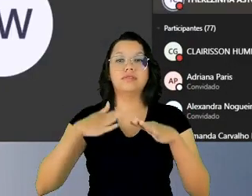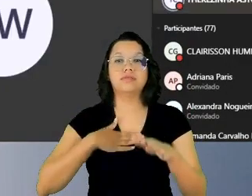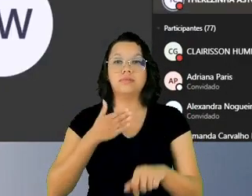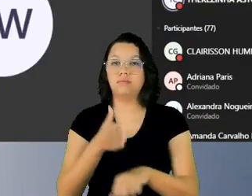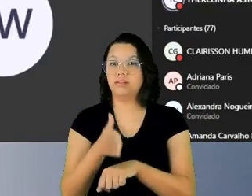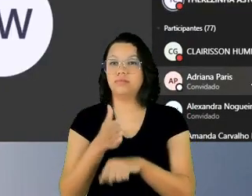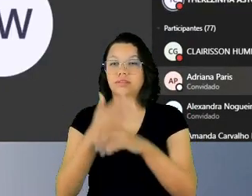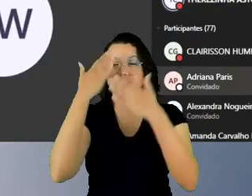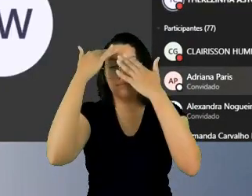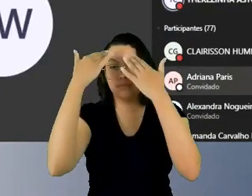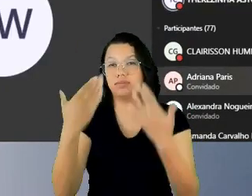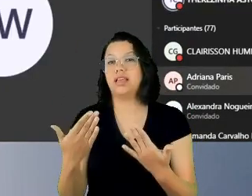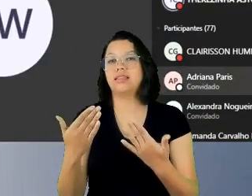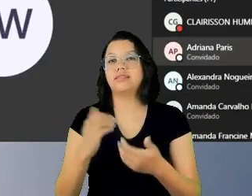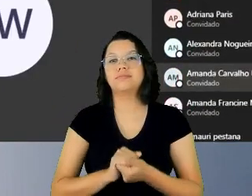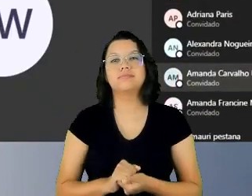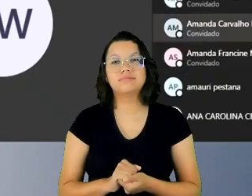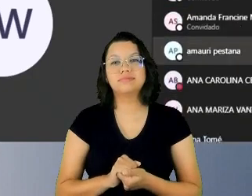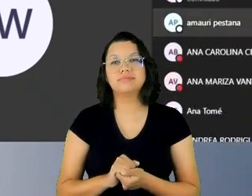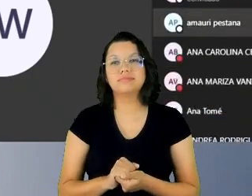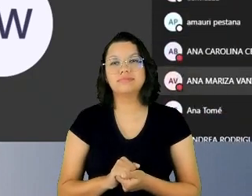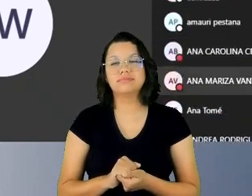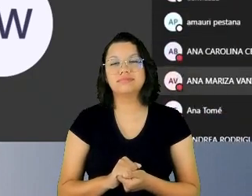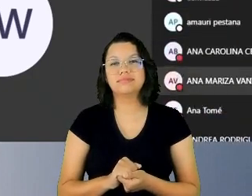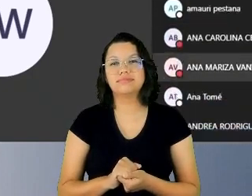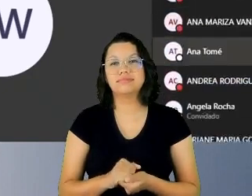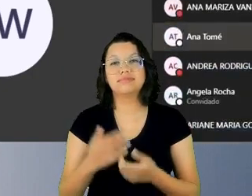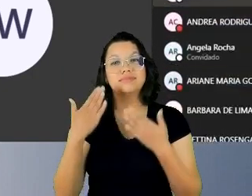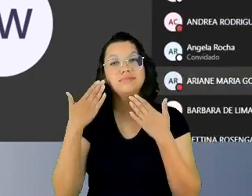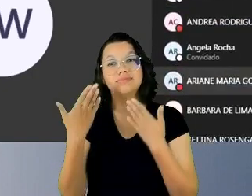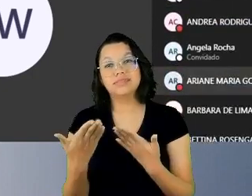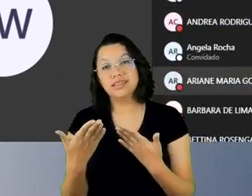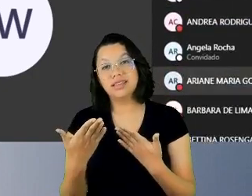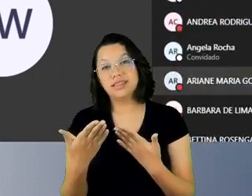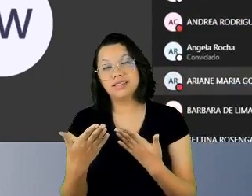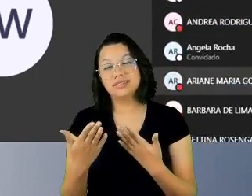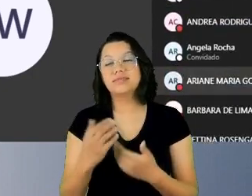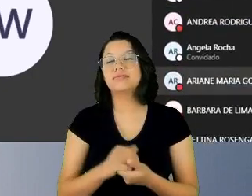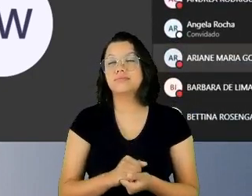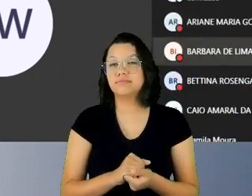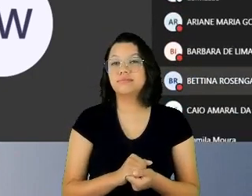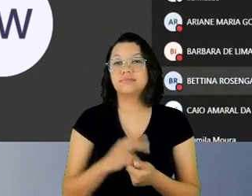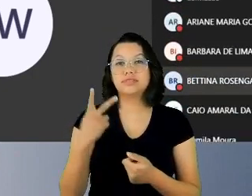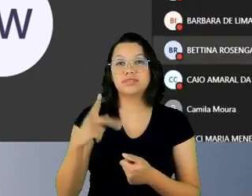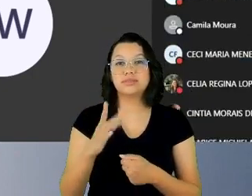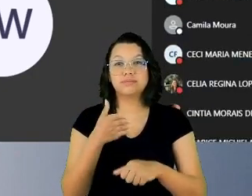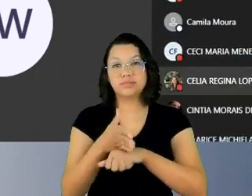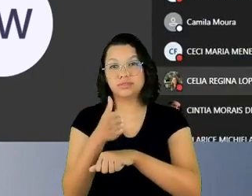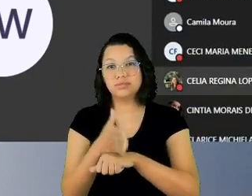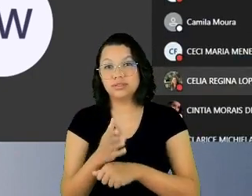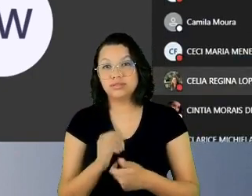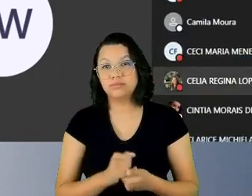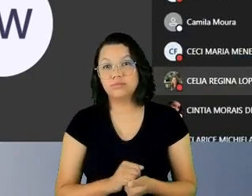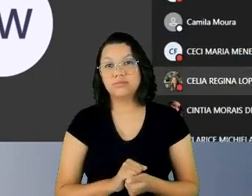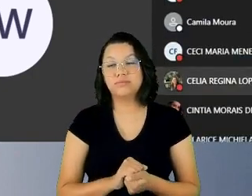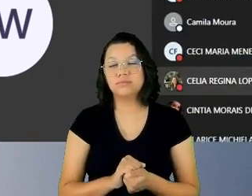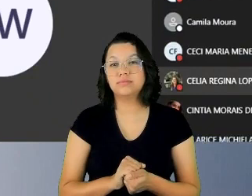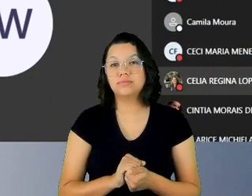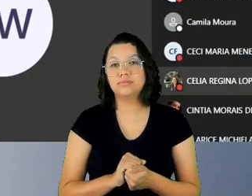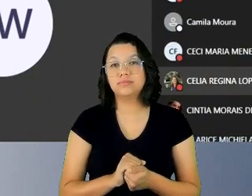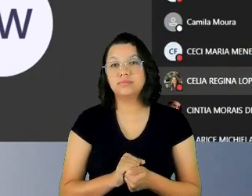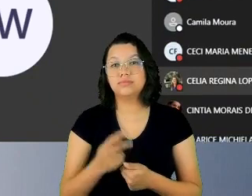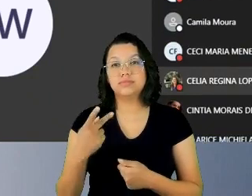Obrigada, doutor Mayran, pela sua participação, pela sua bela fala e por ter